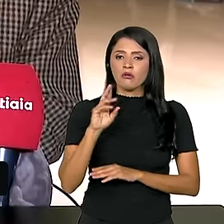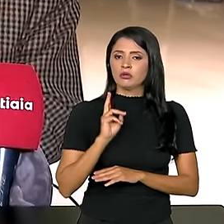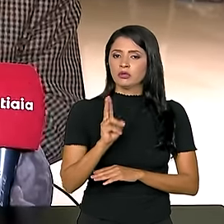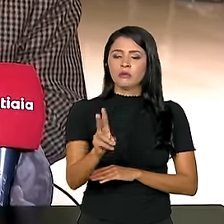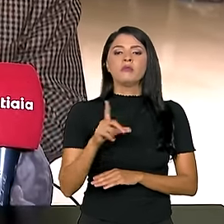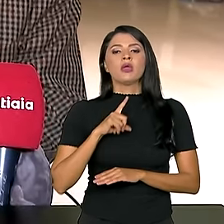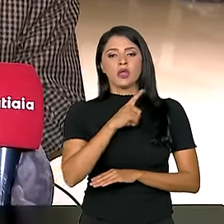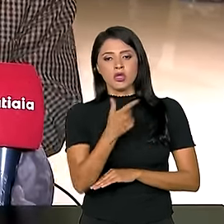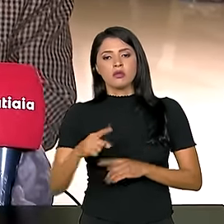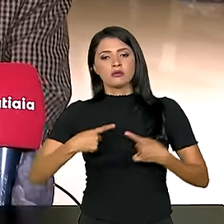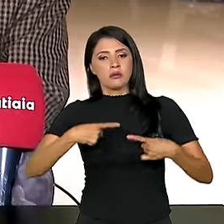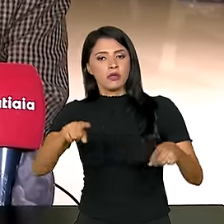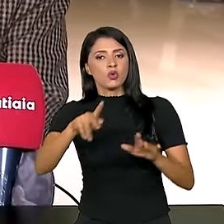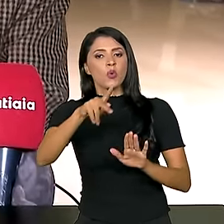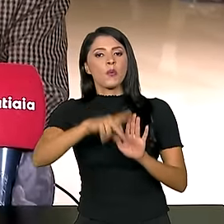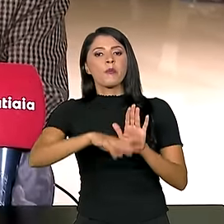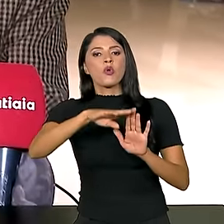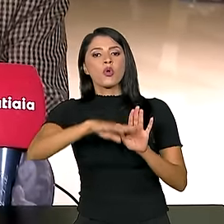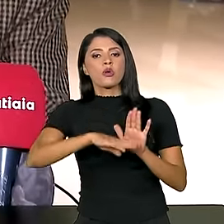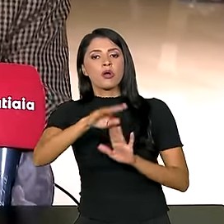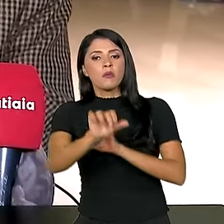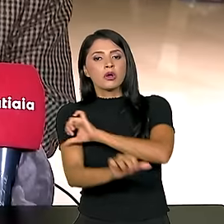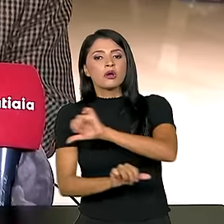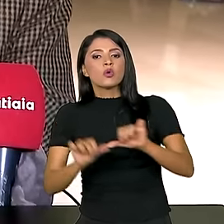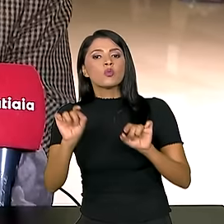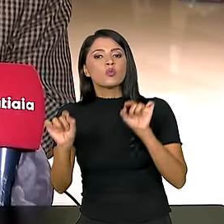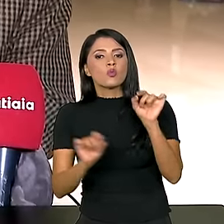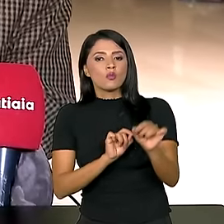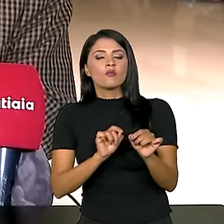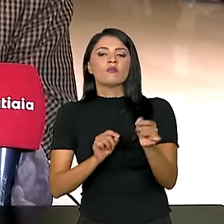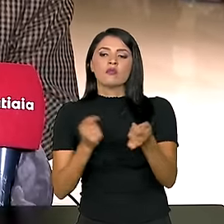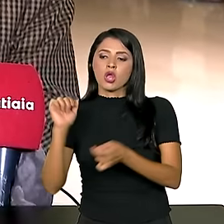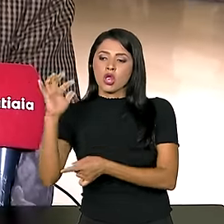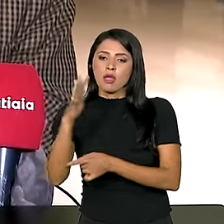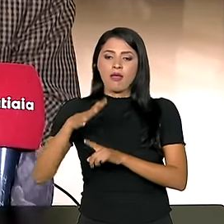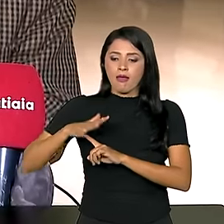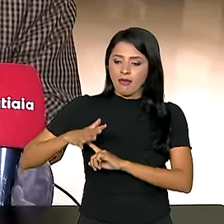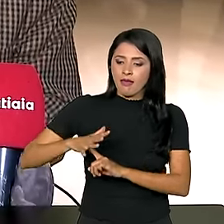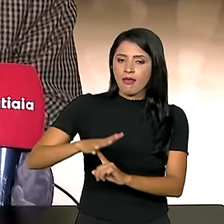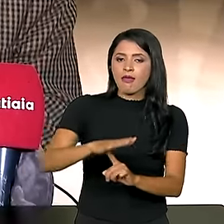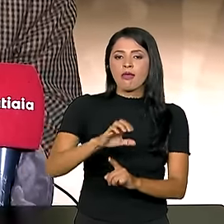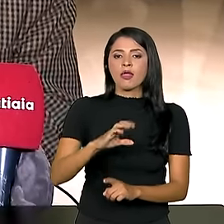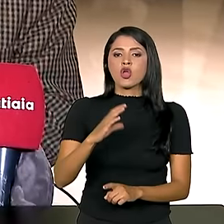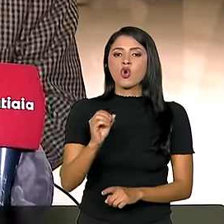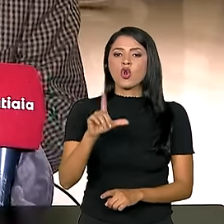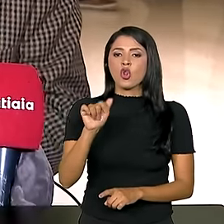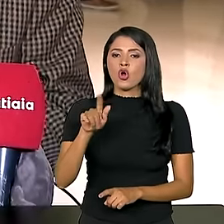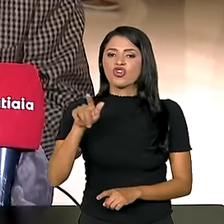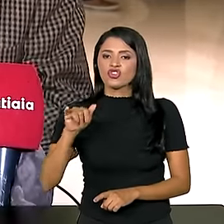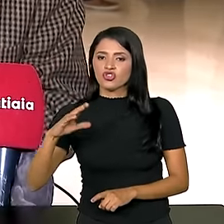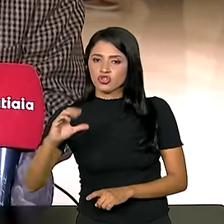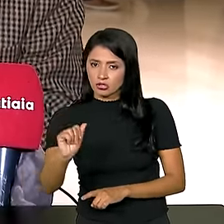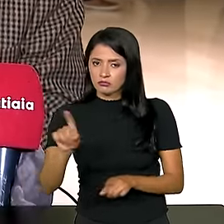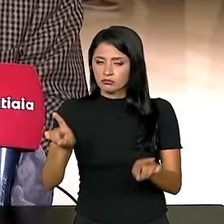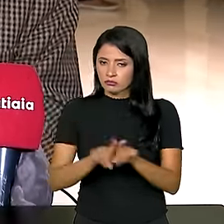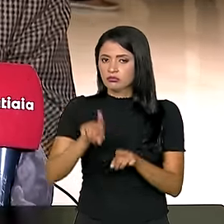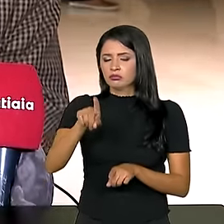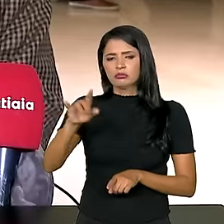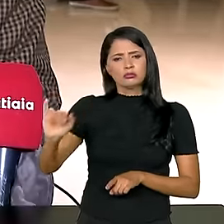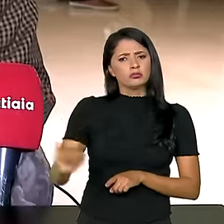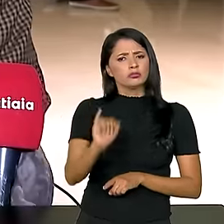transformação ecológica. É importante dizer também que